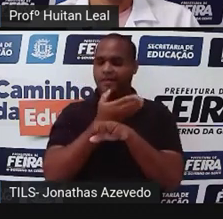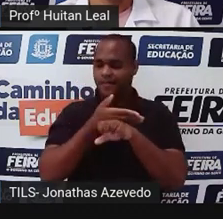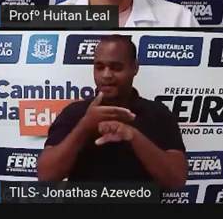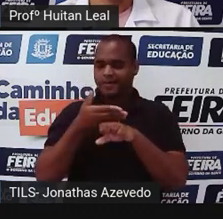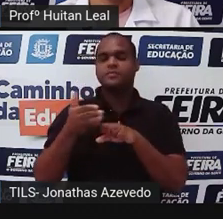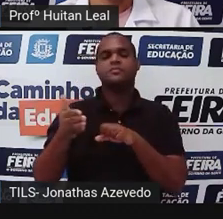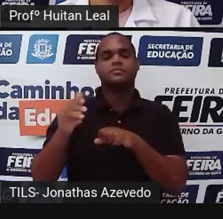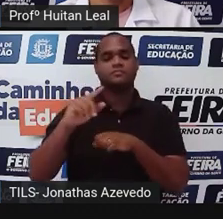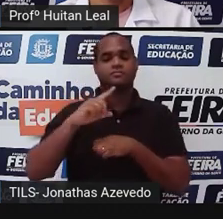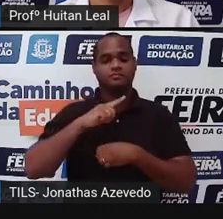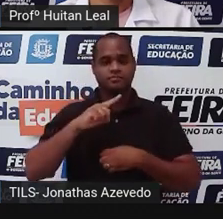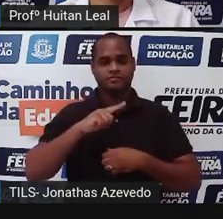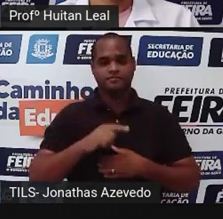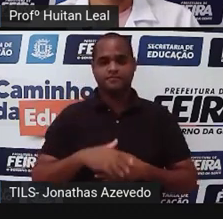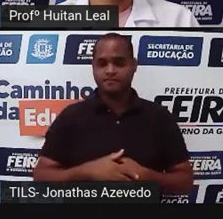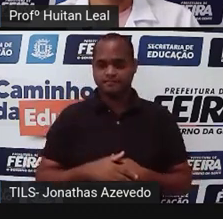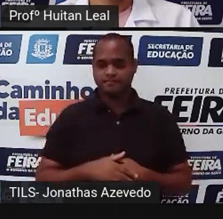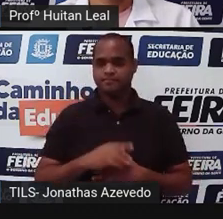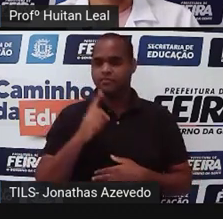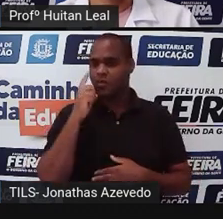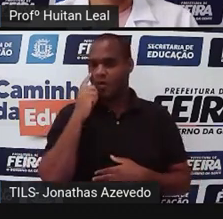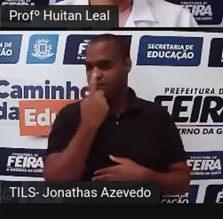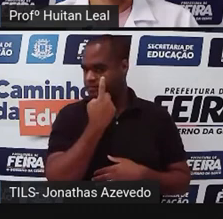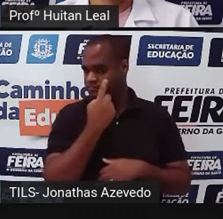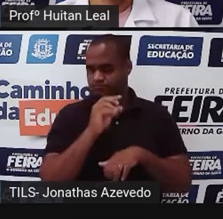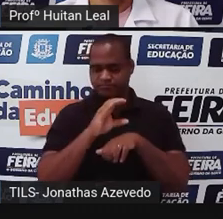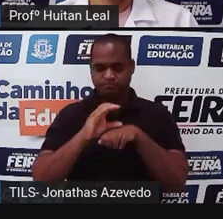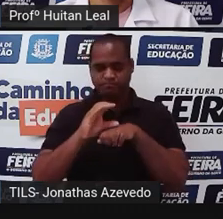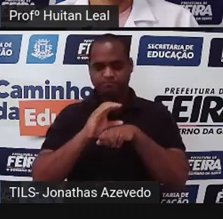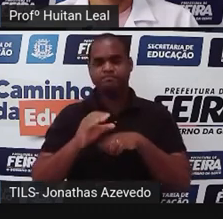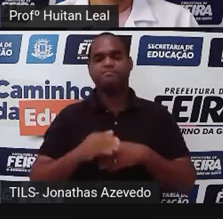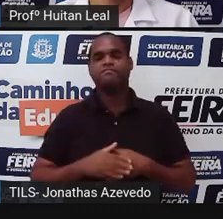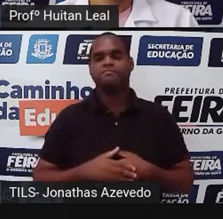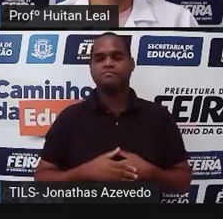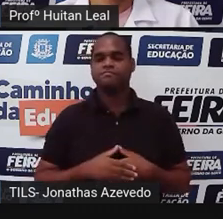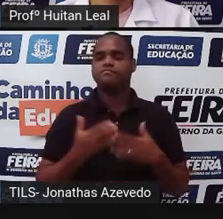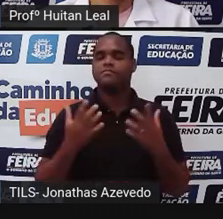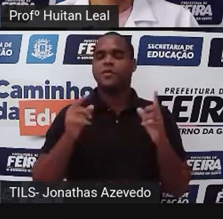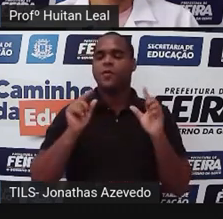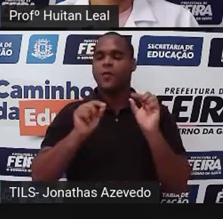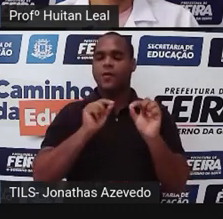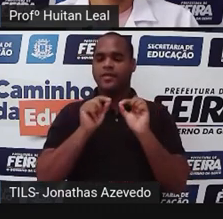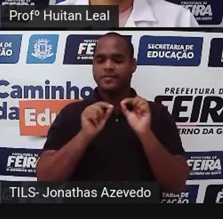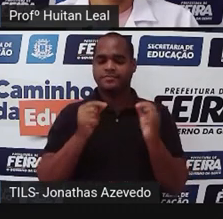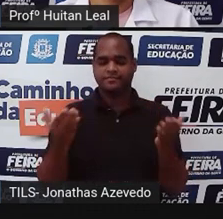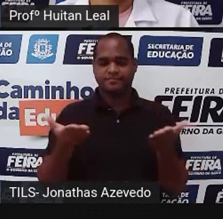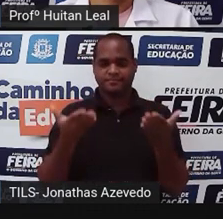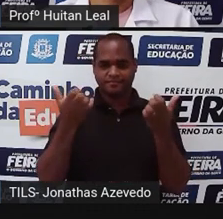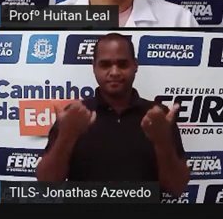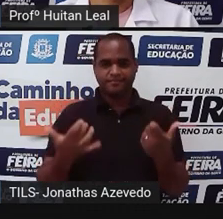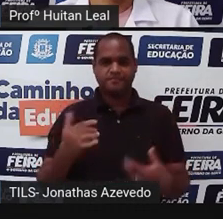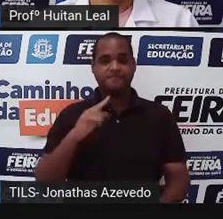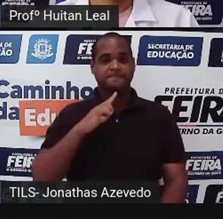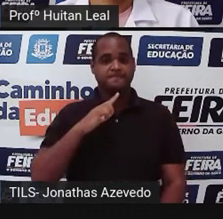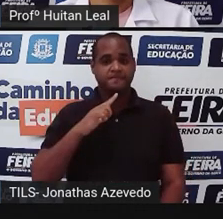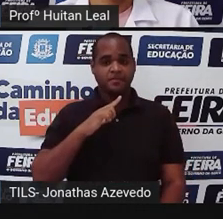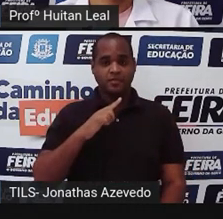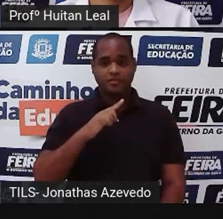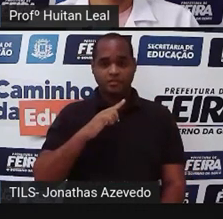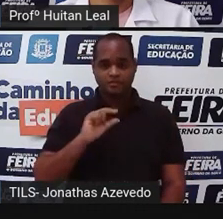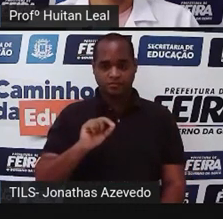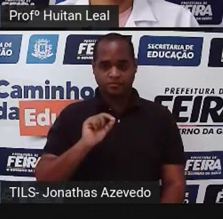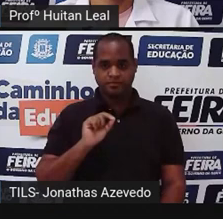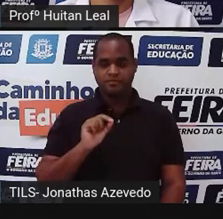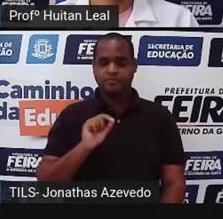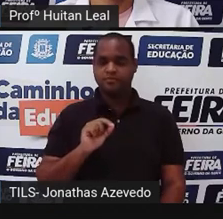meus olhos são castanhos. E de que é que nós vamos falar hoje? Hoje nós